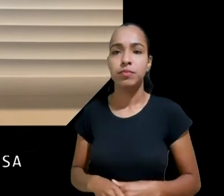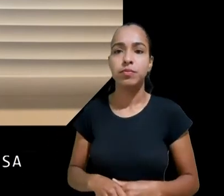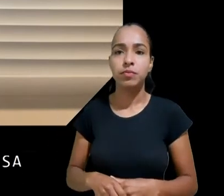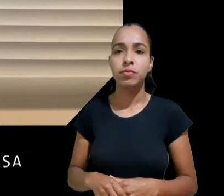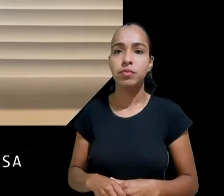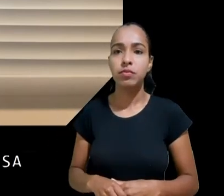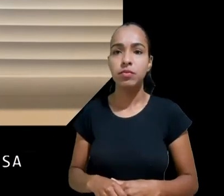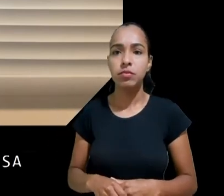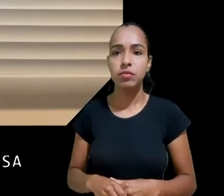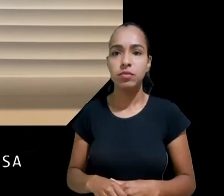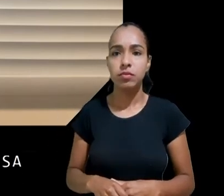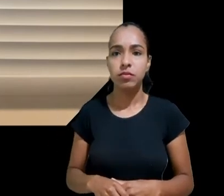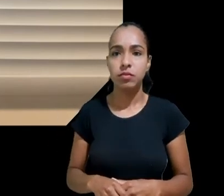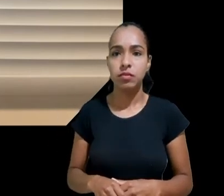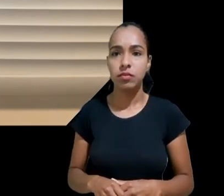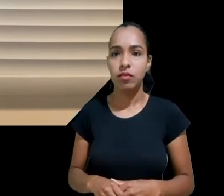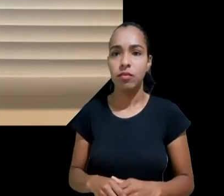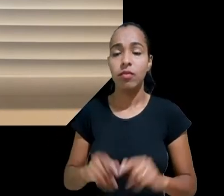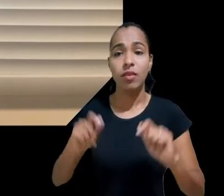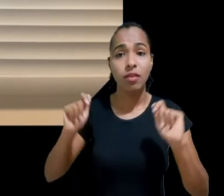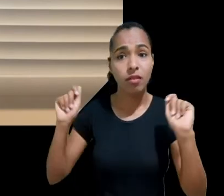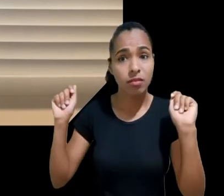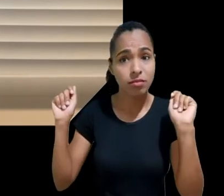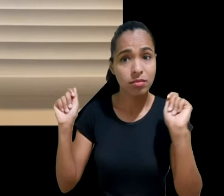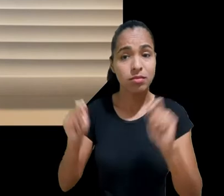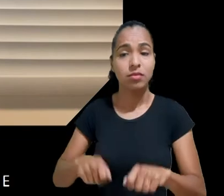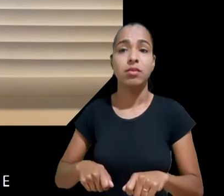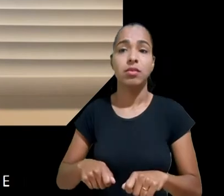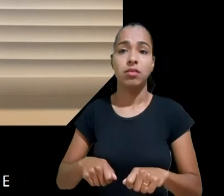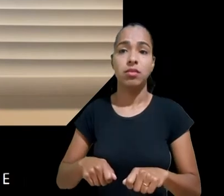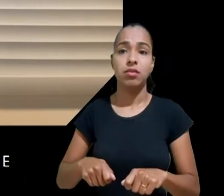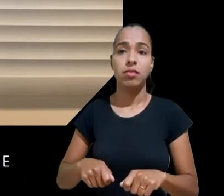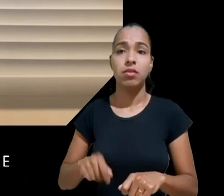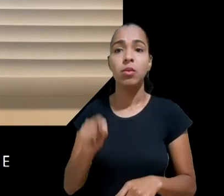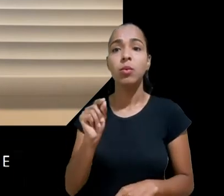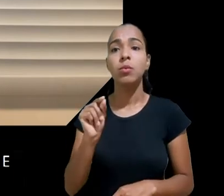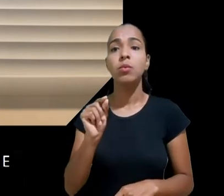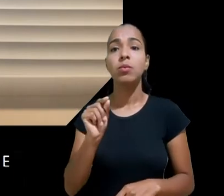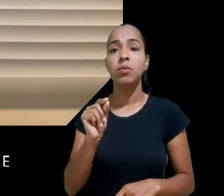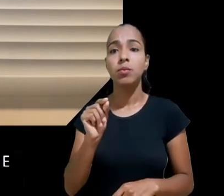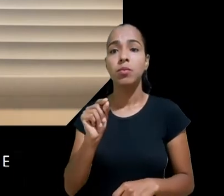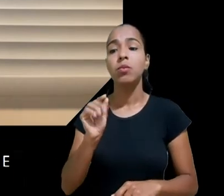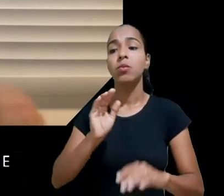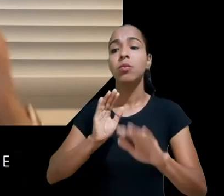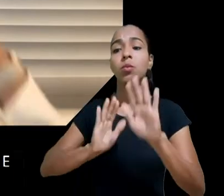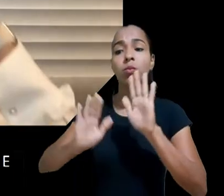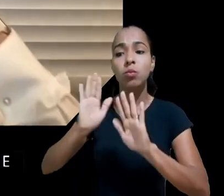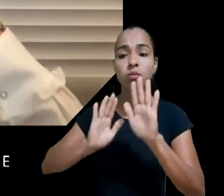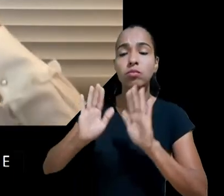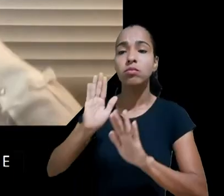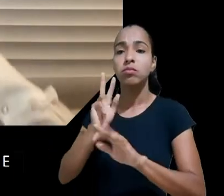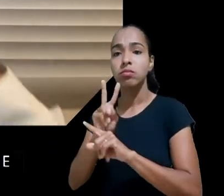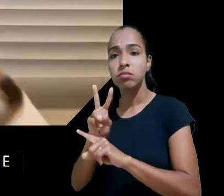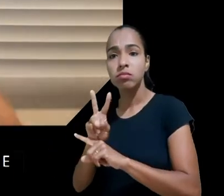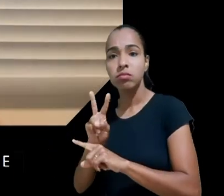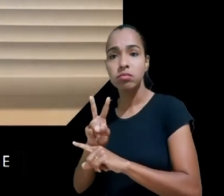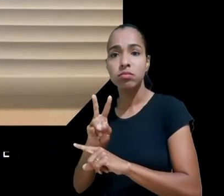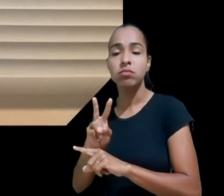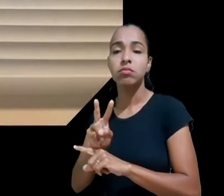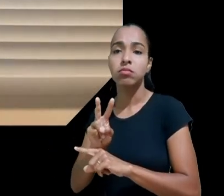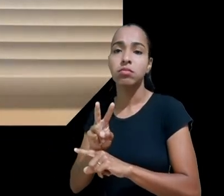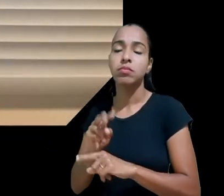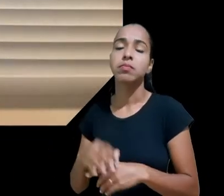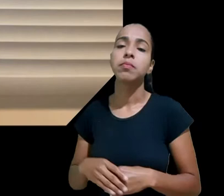e que deve haver esse dever de cuidado em algumas circunstâncias. que circunstâncias são essas?